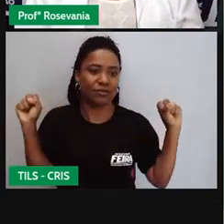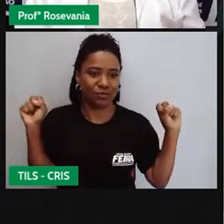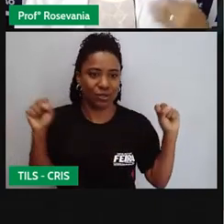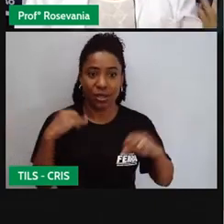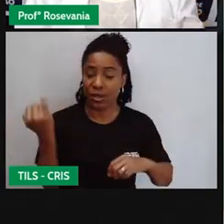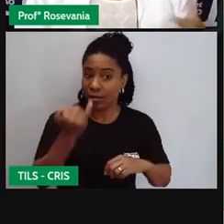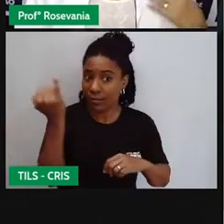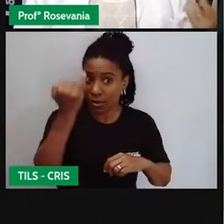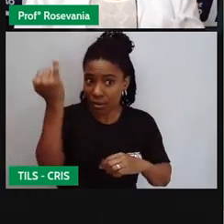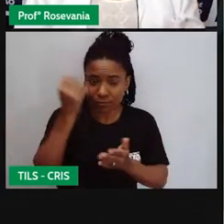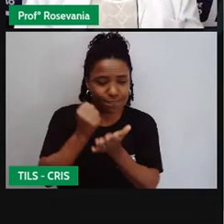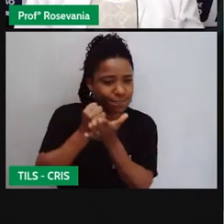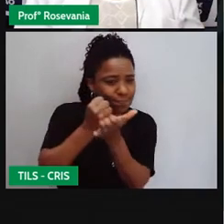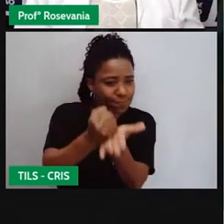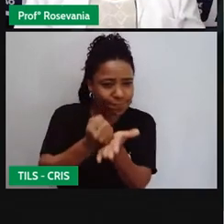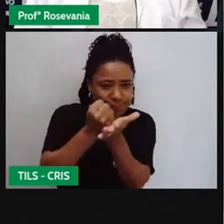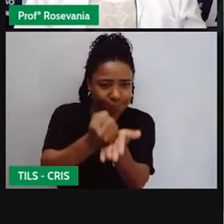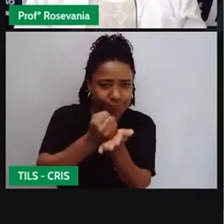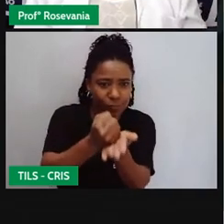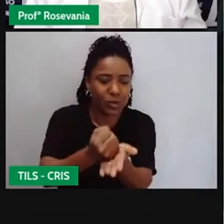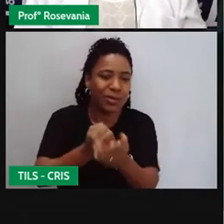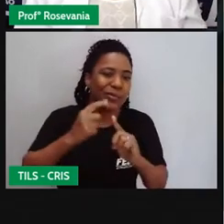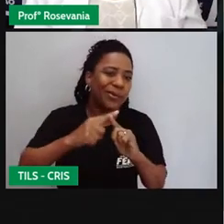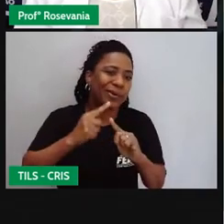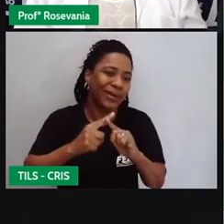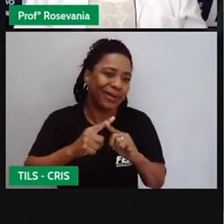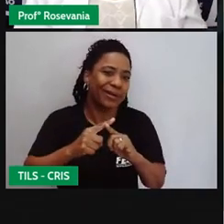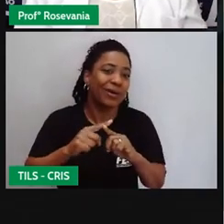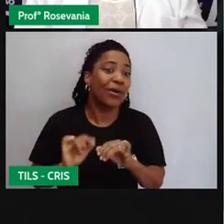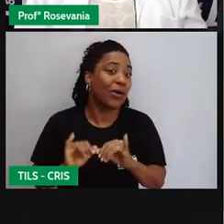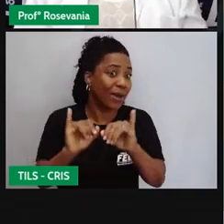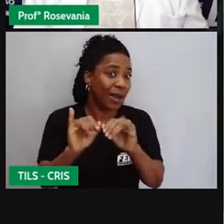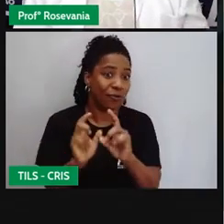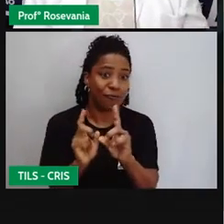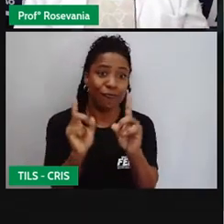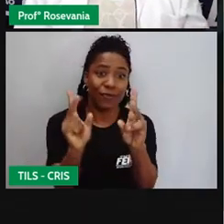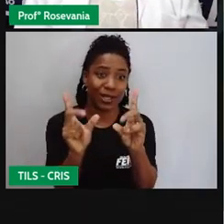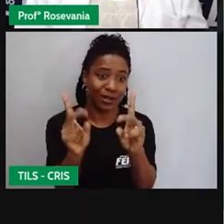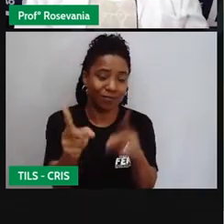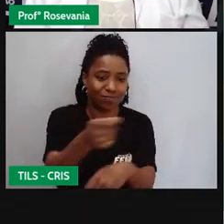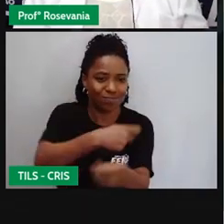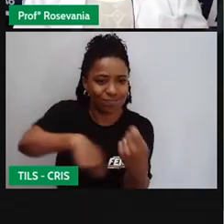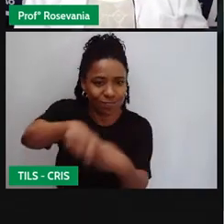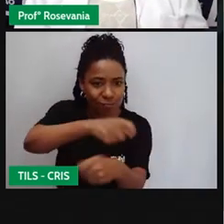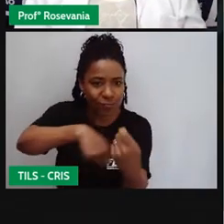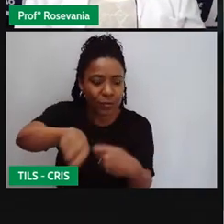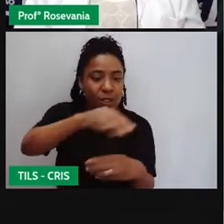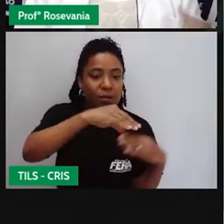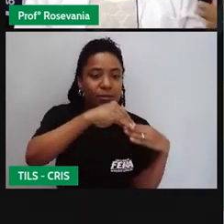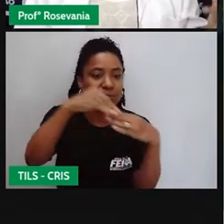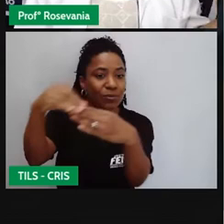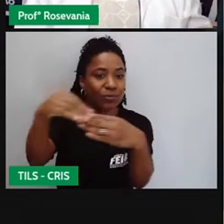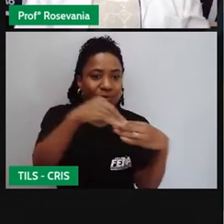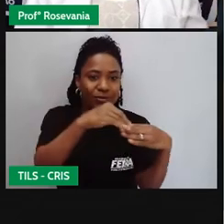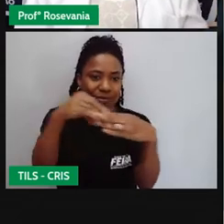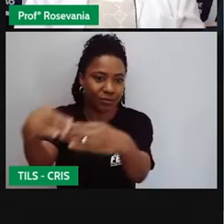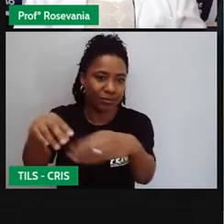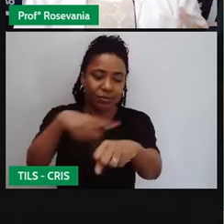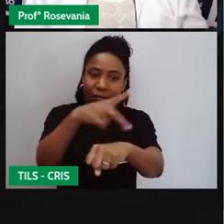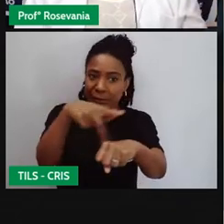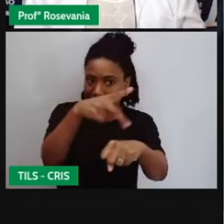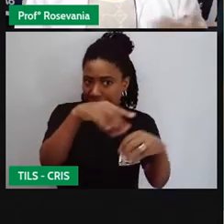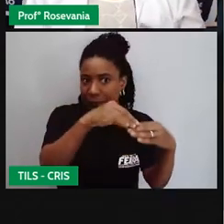a gente tenha hoje. O próprio mercado mundial exige que a gente tenha hoje, né? Normalmente, eles são produtos para exportação mesmo e tem que atender às